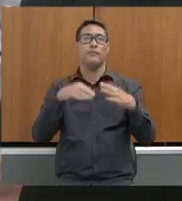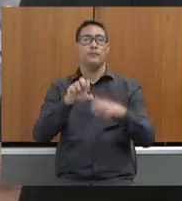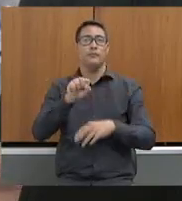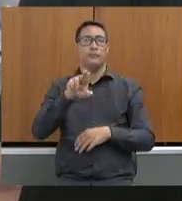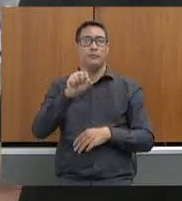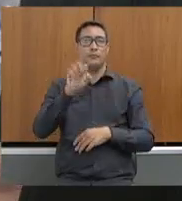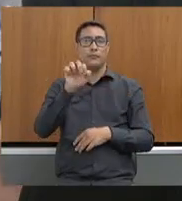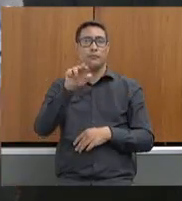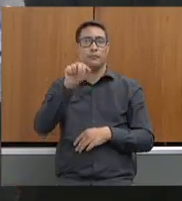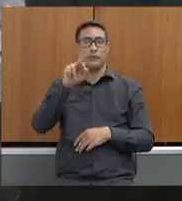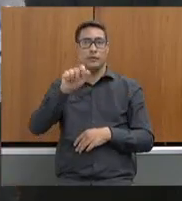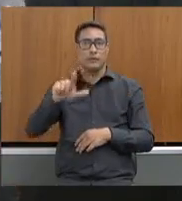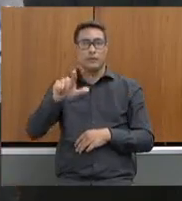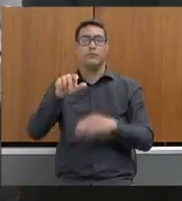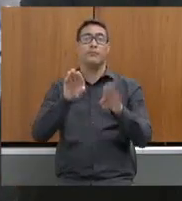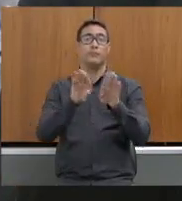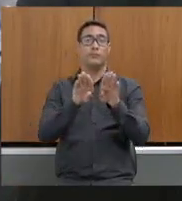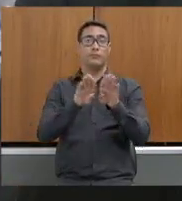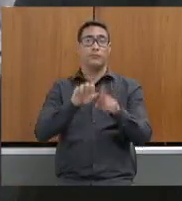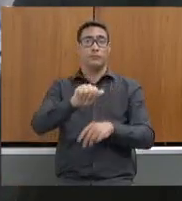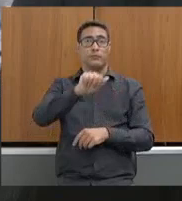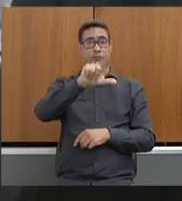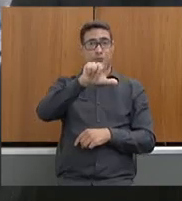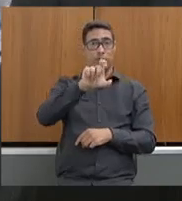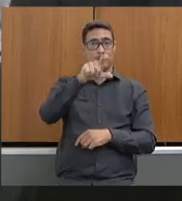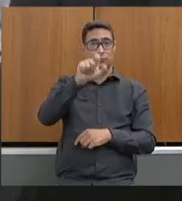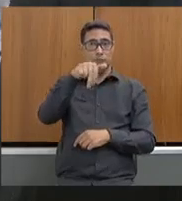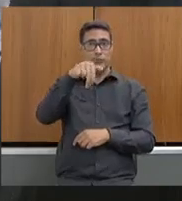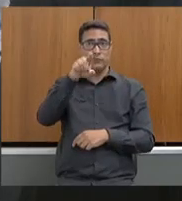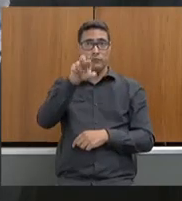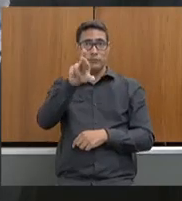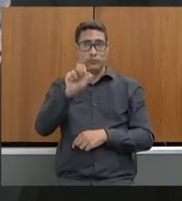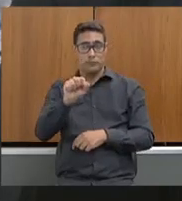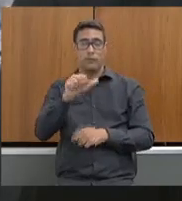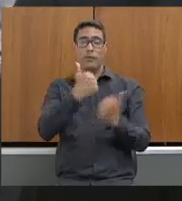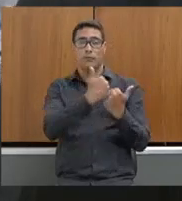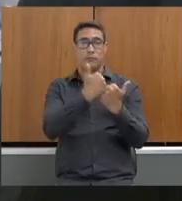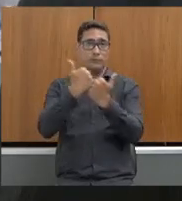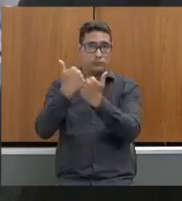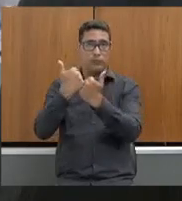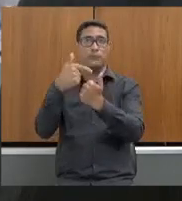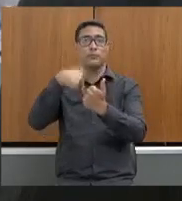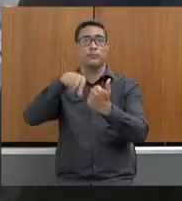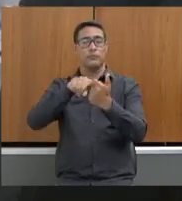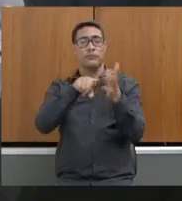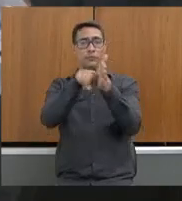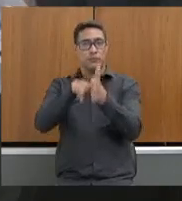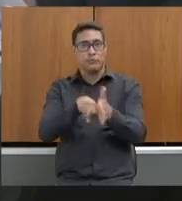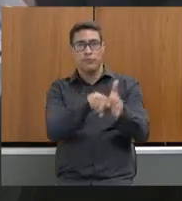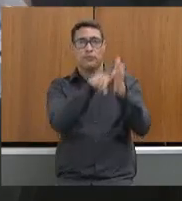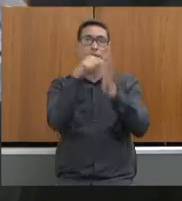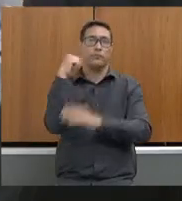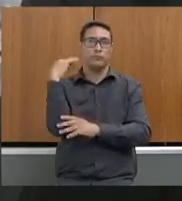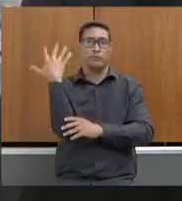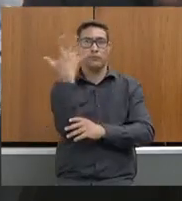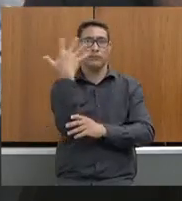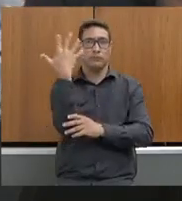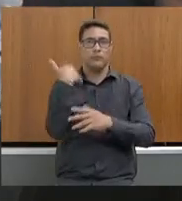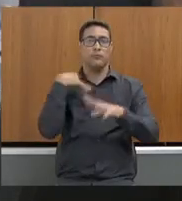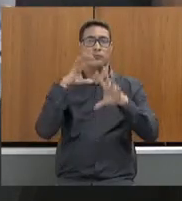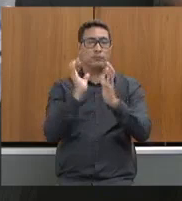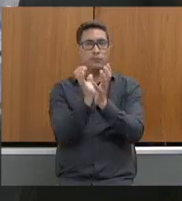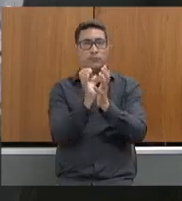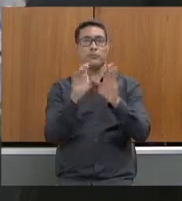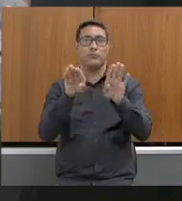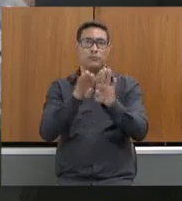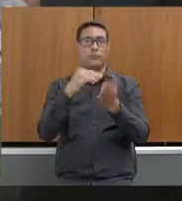Alexandre de Castro Leal, subsecretário da Subsecretaria de Fiscalização Ambiental da Secretaria de Estado de Meio Ambiente e